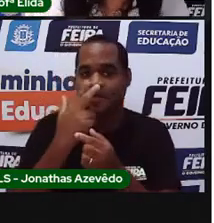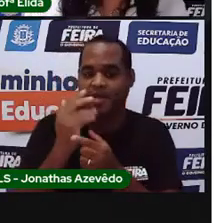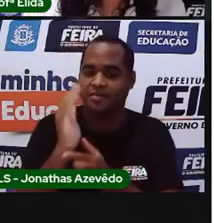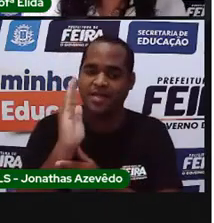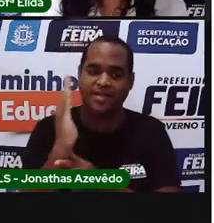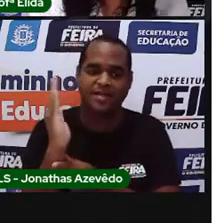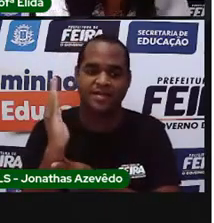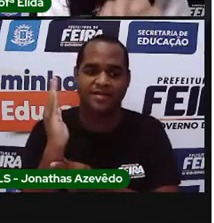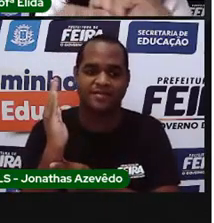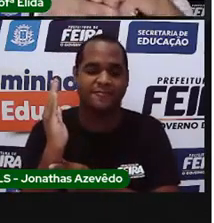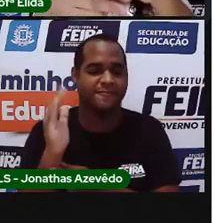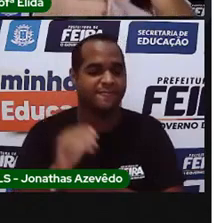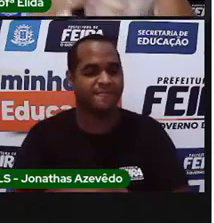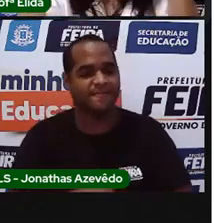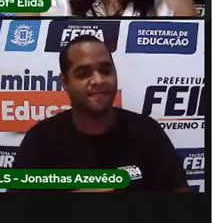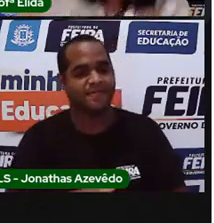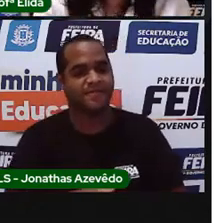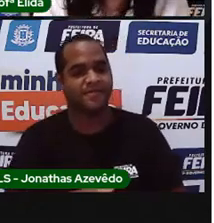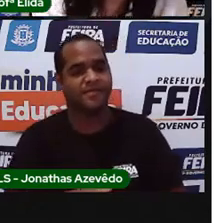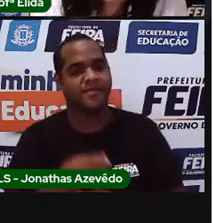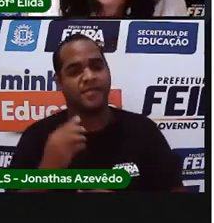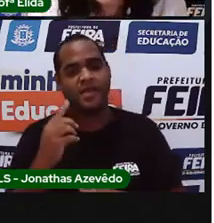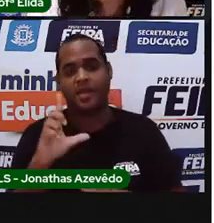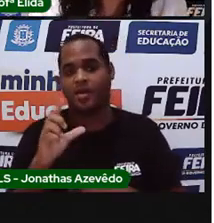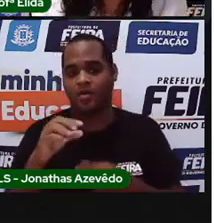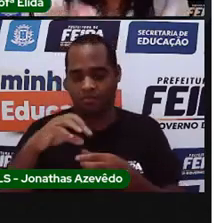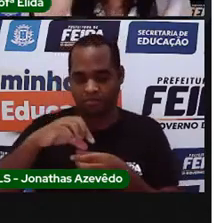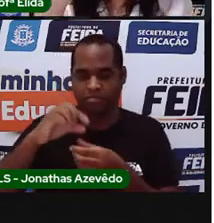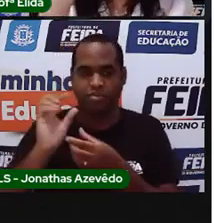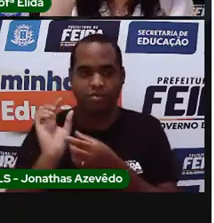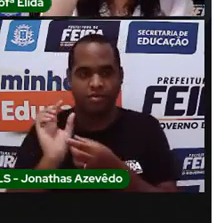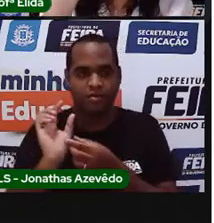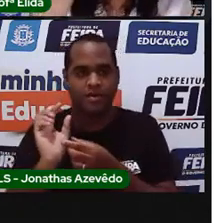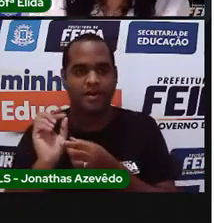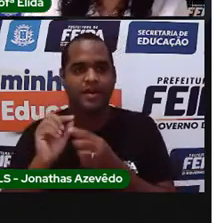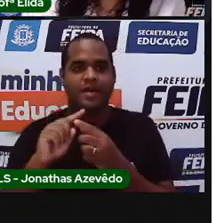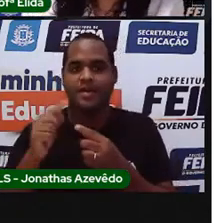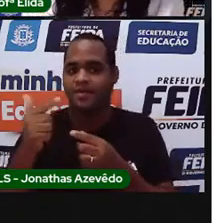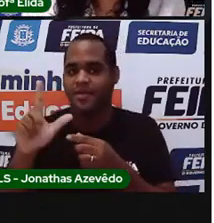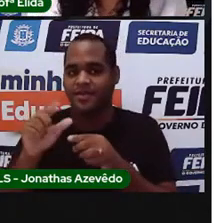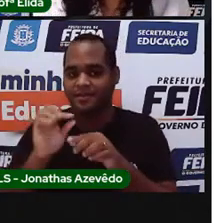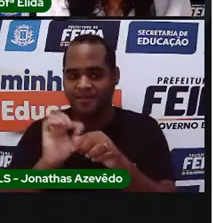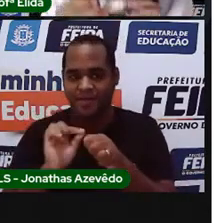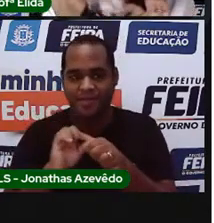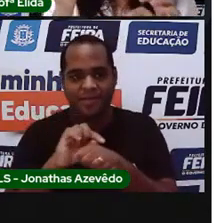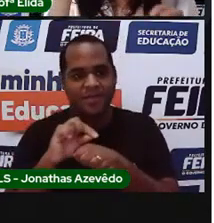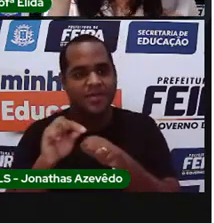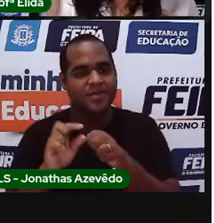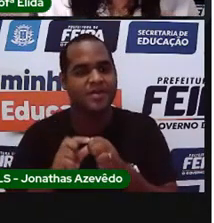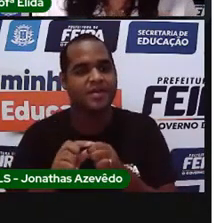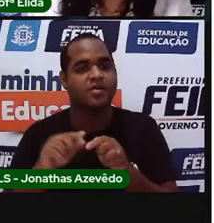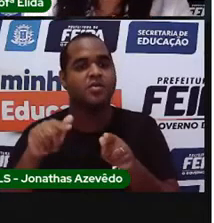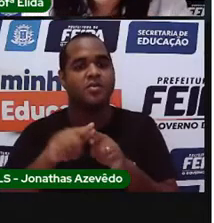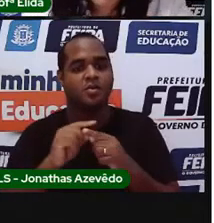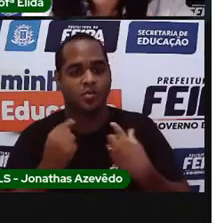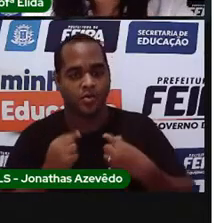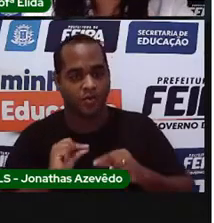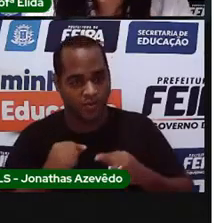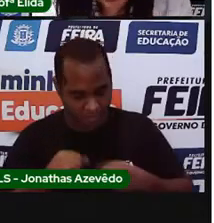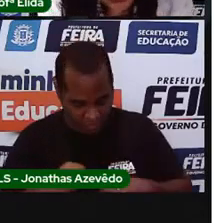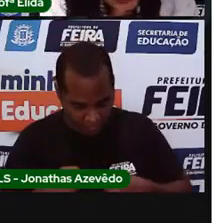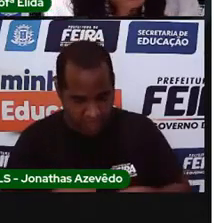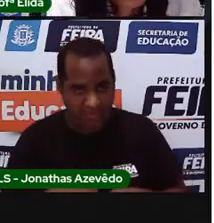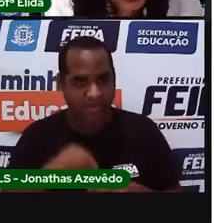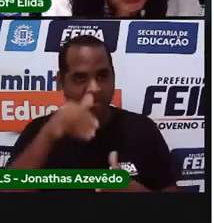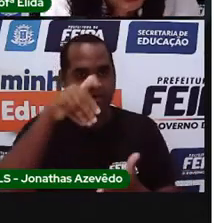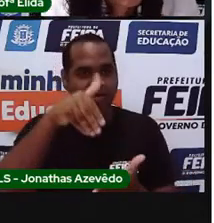madeira, as rolhas, as miçangas, os botões e